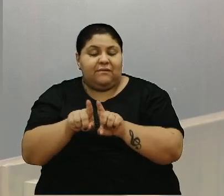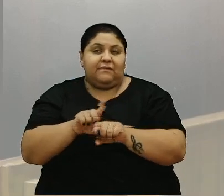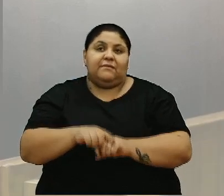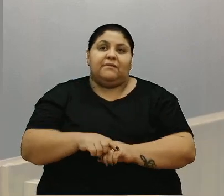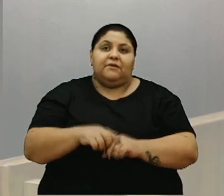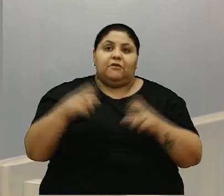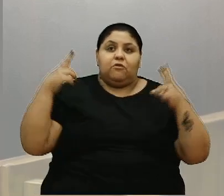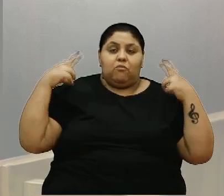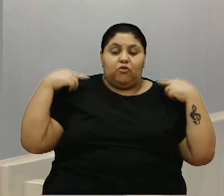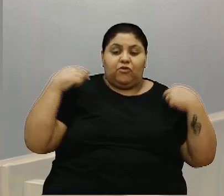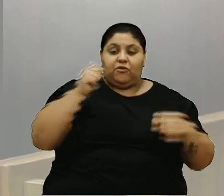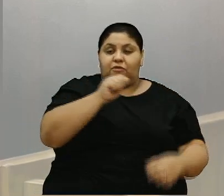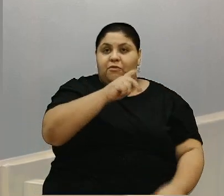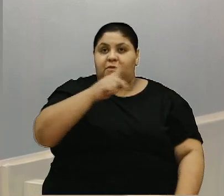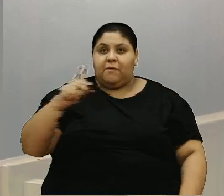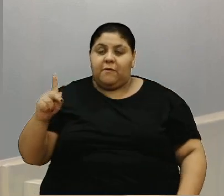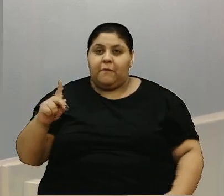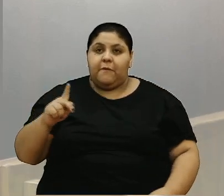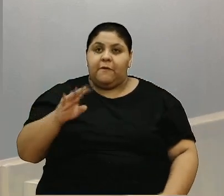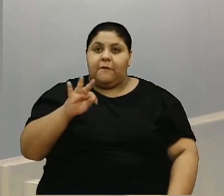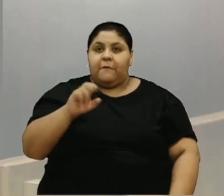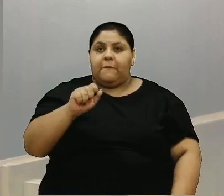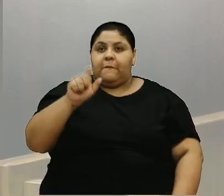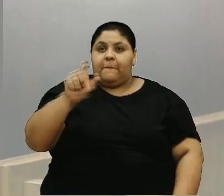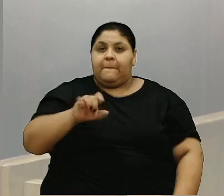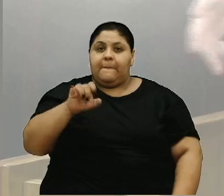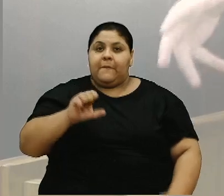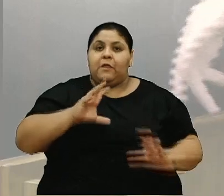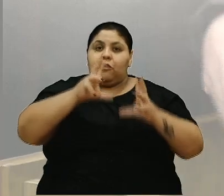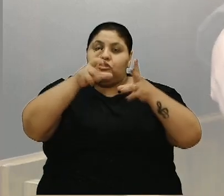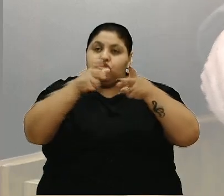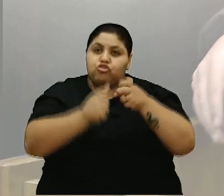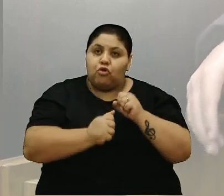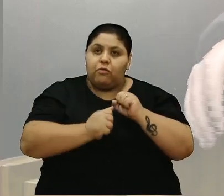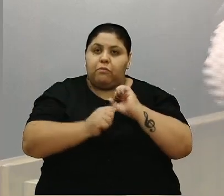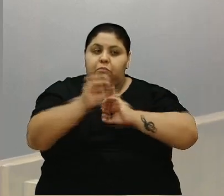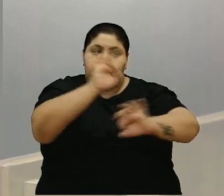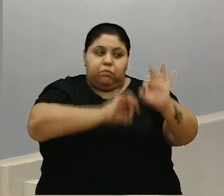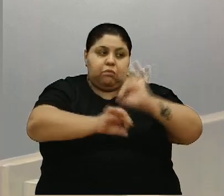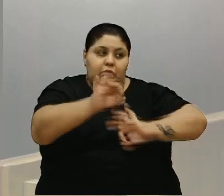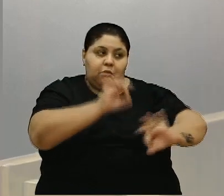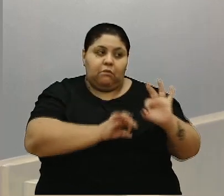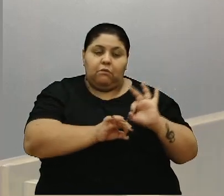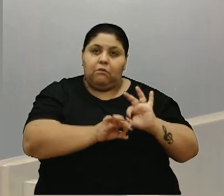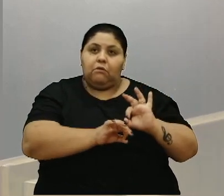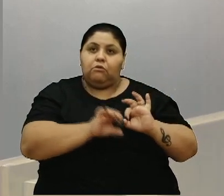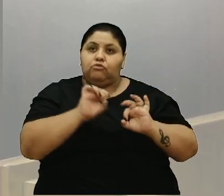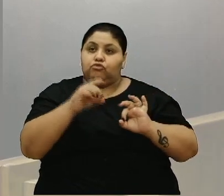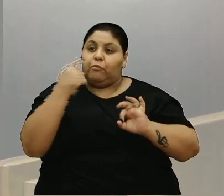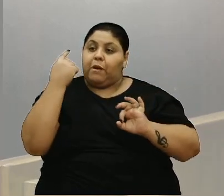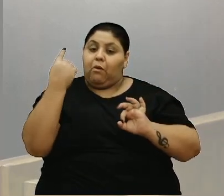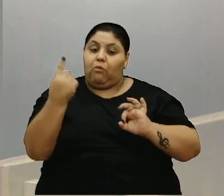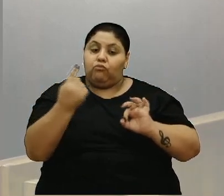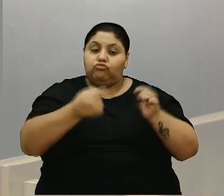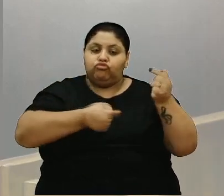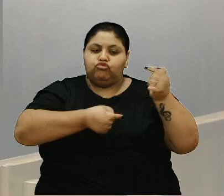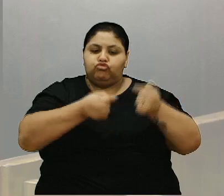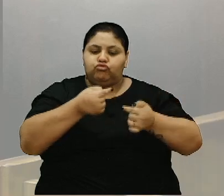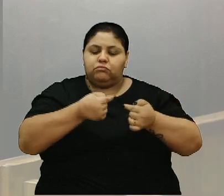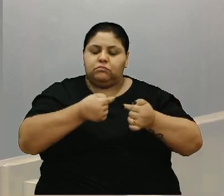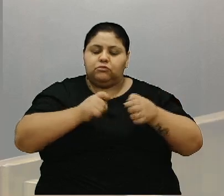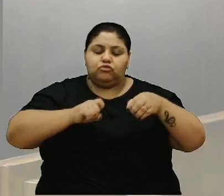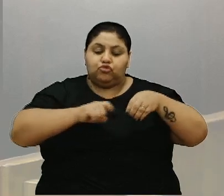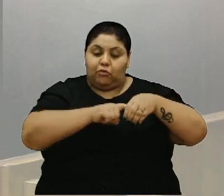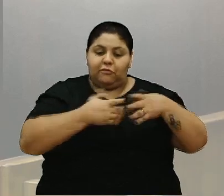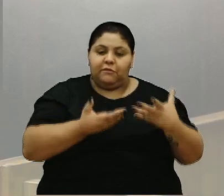motoristas de aplicativo, taxistas, toda essa cadeia que foi movimentada só para um jogo de futebol. Sem contar tudo